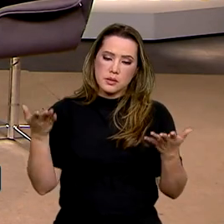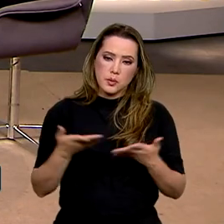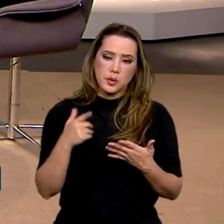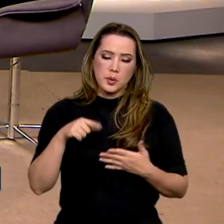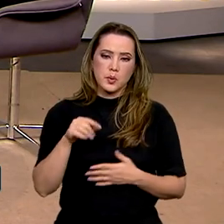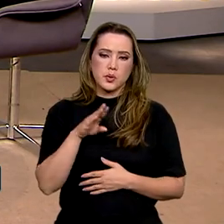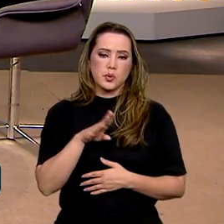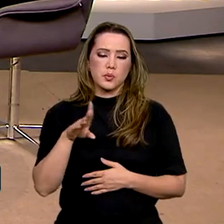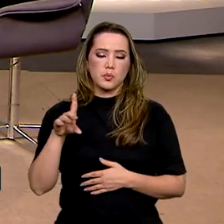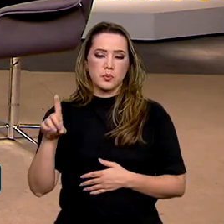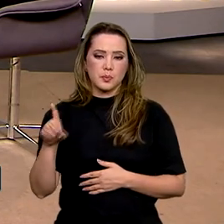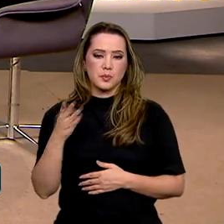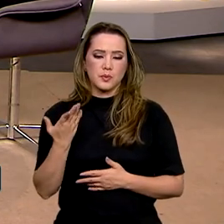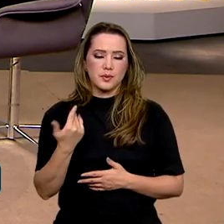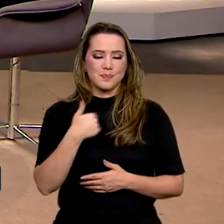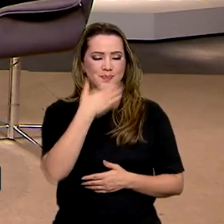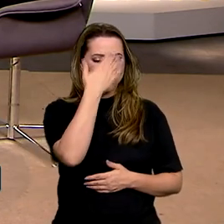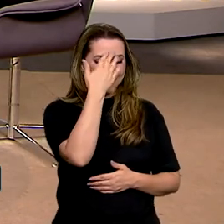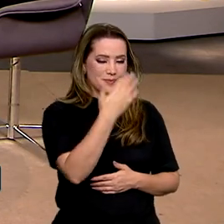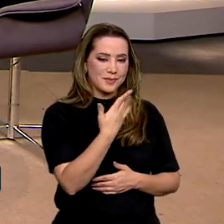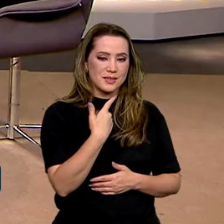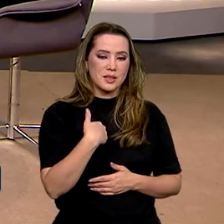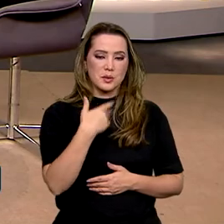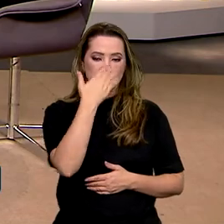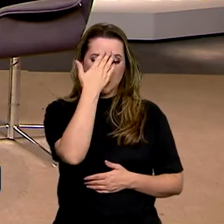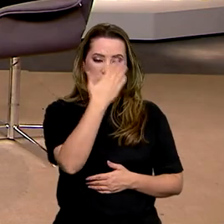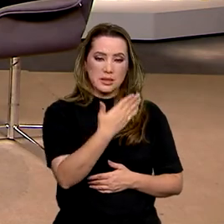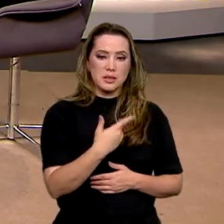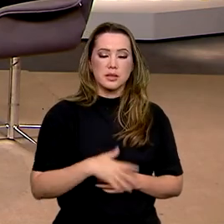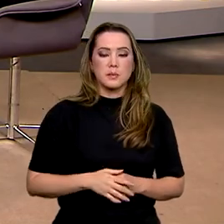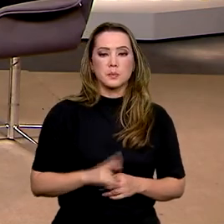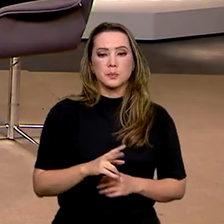em dia. Muito obrigada. Eu que agradeço e estou sempre às ordens. Obrigada, secretária. Obrigada.